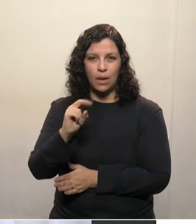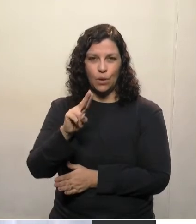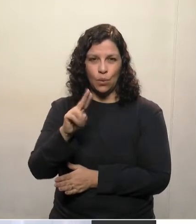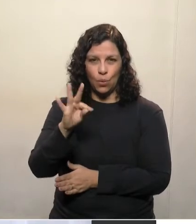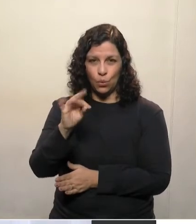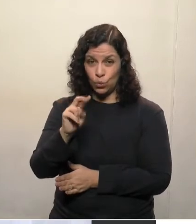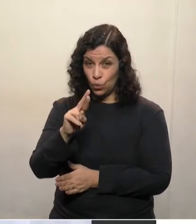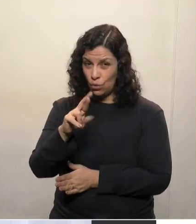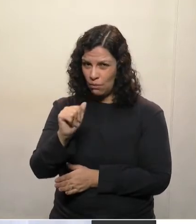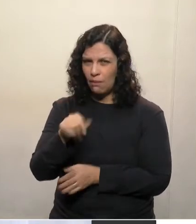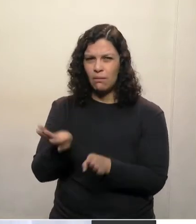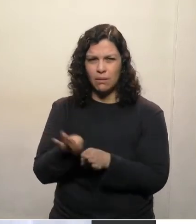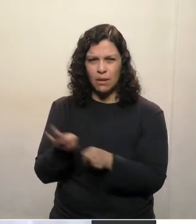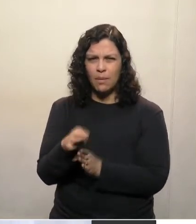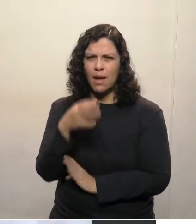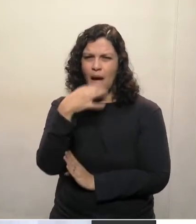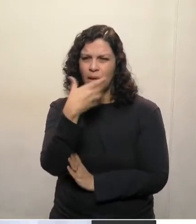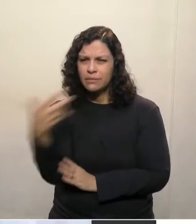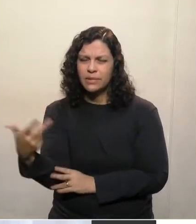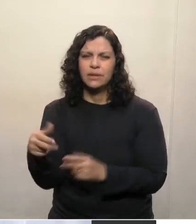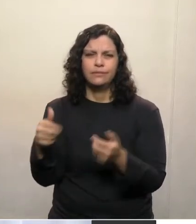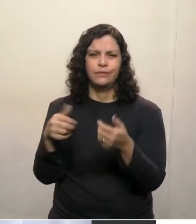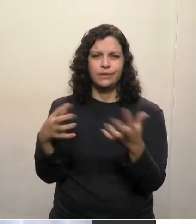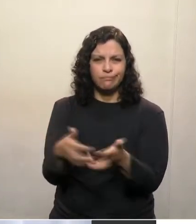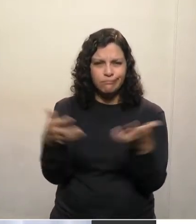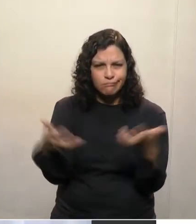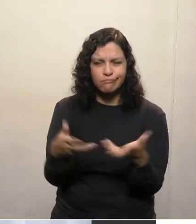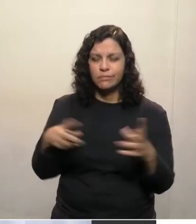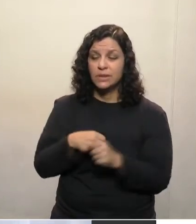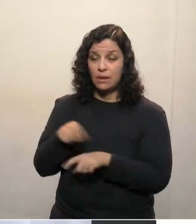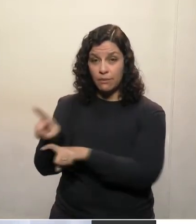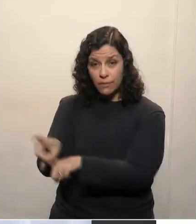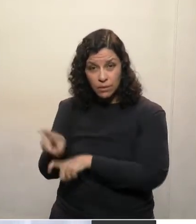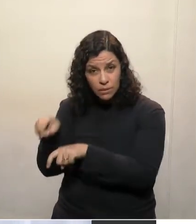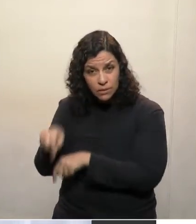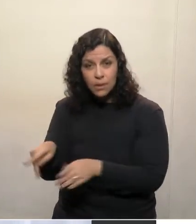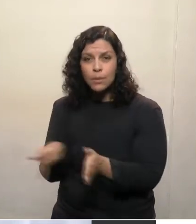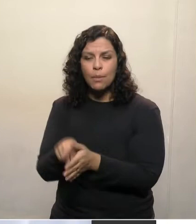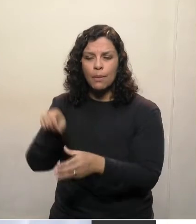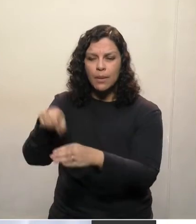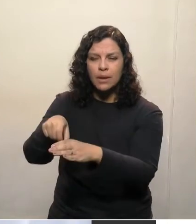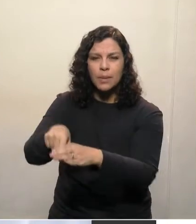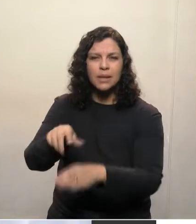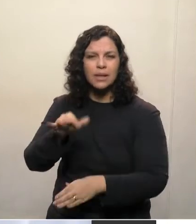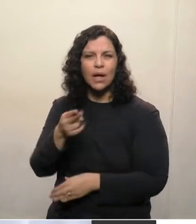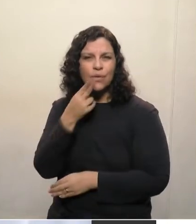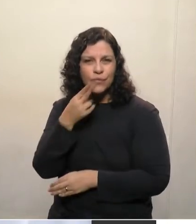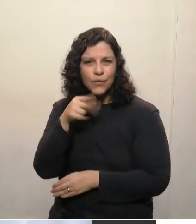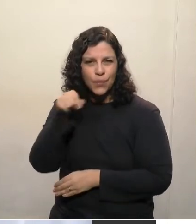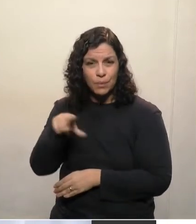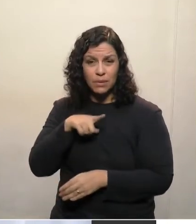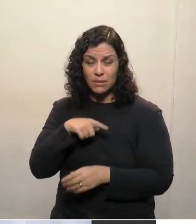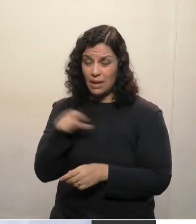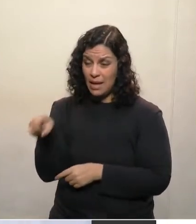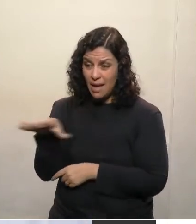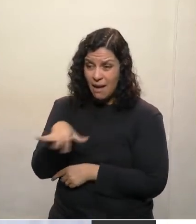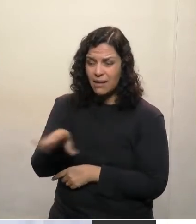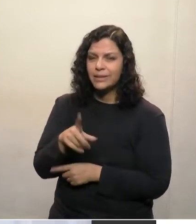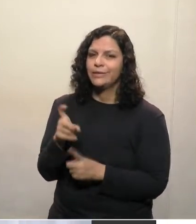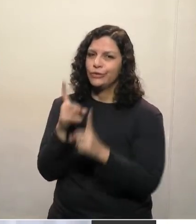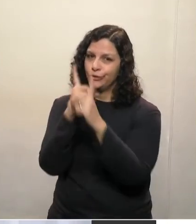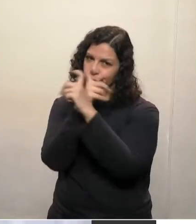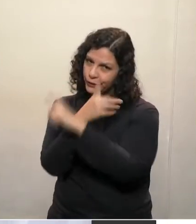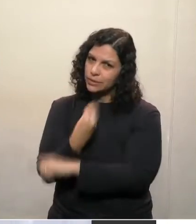hortifruti, e nós temos agricultores também, fumicultores, passando por situações difíceis. E eu